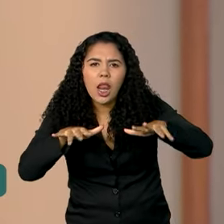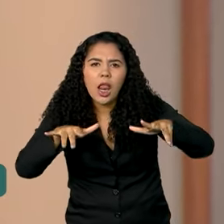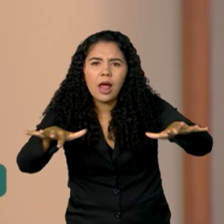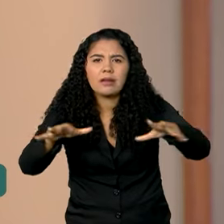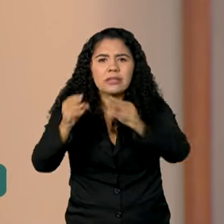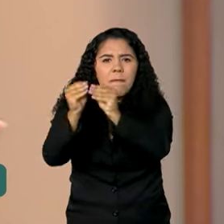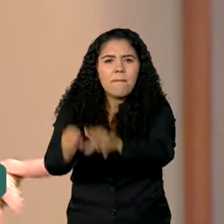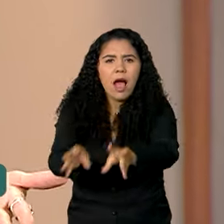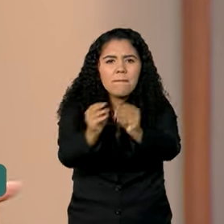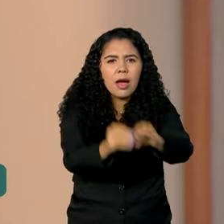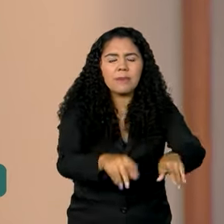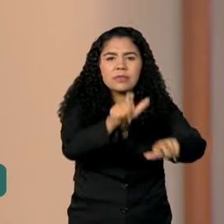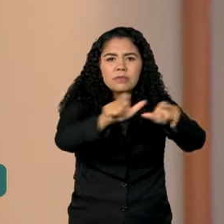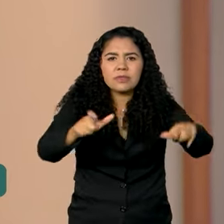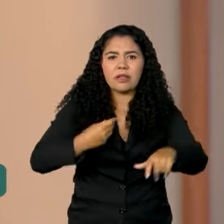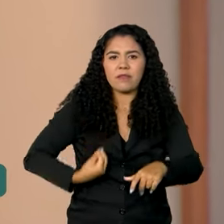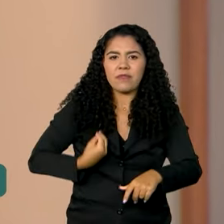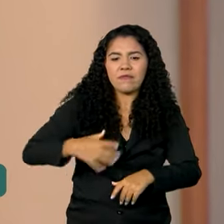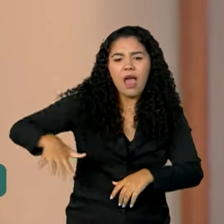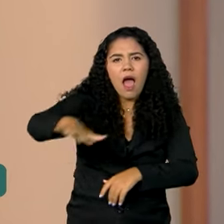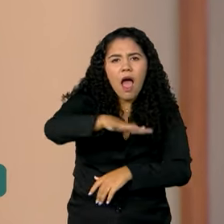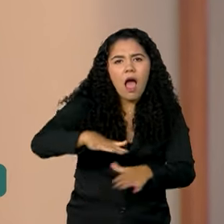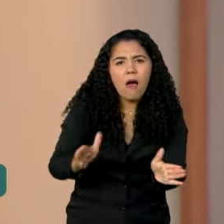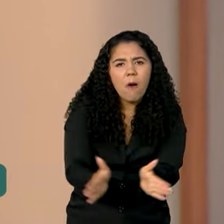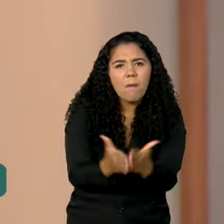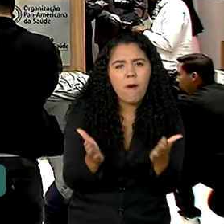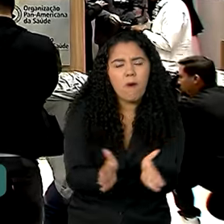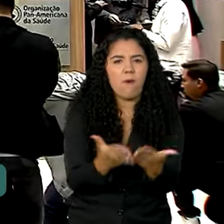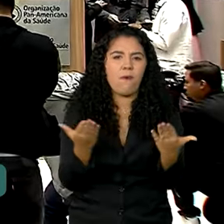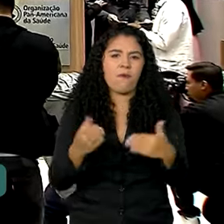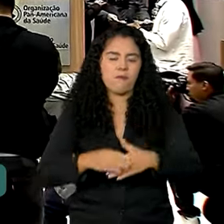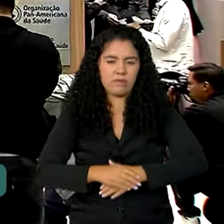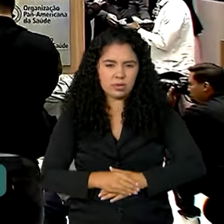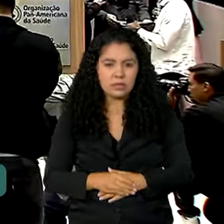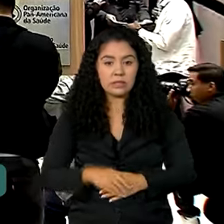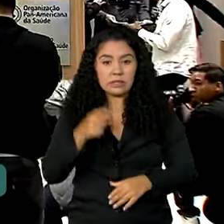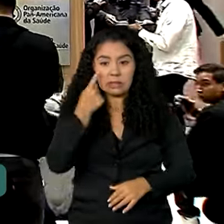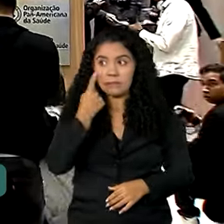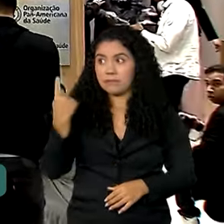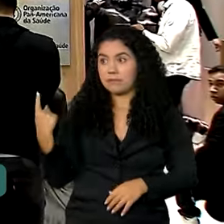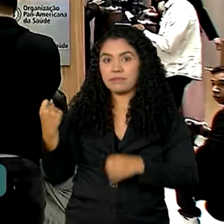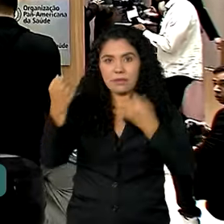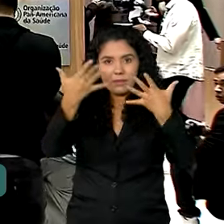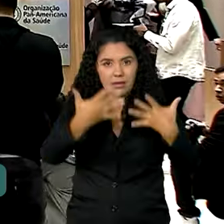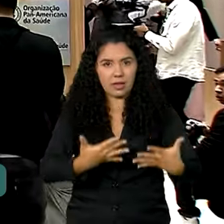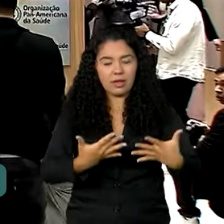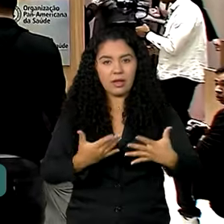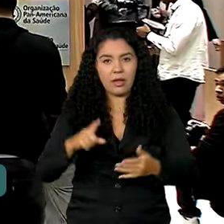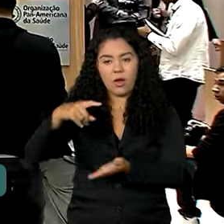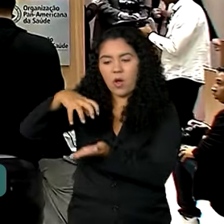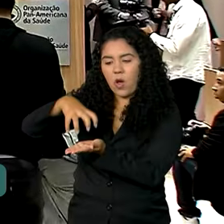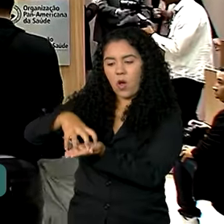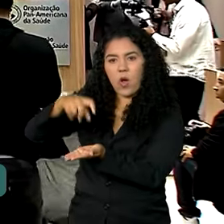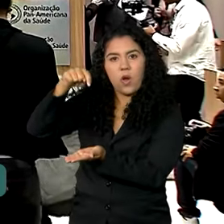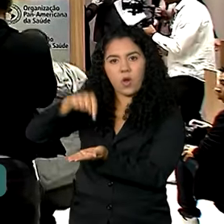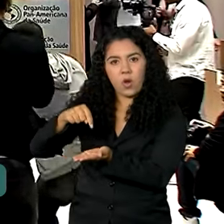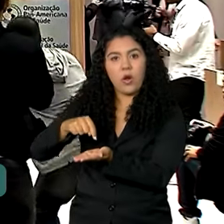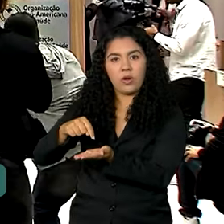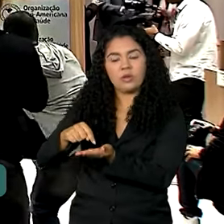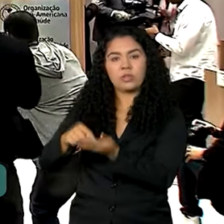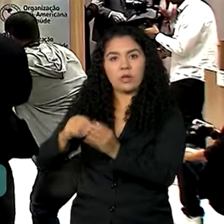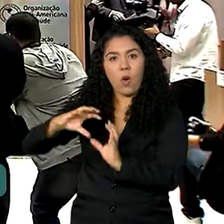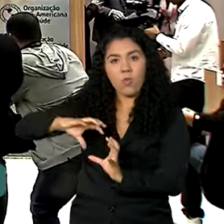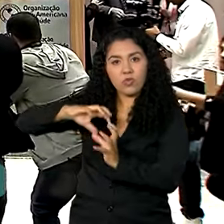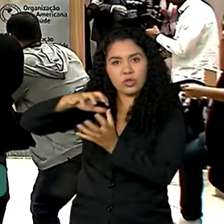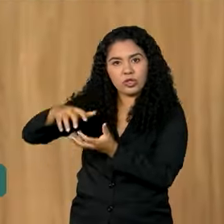afetar as pessoas que vivem em áreas mais pobres. A certificação entregue pela Organização Mundial da Saúde,